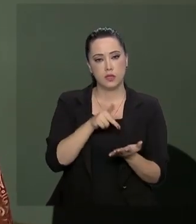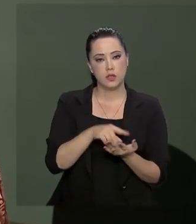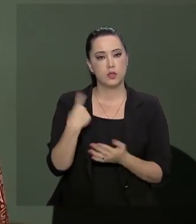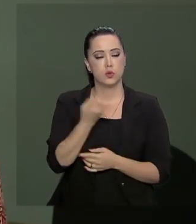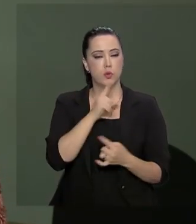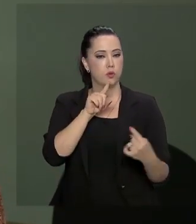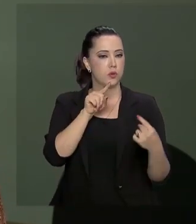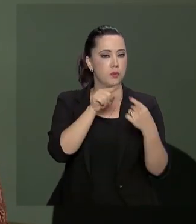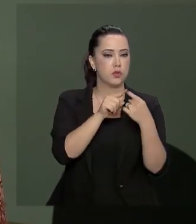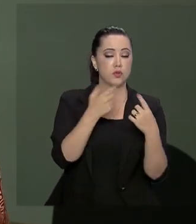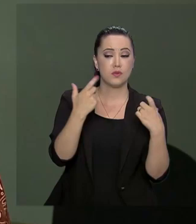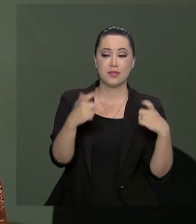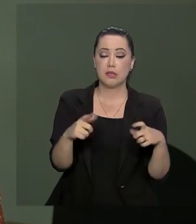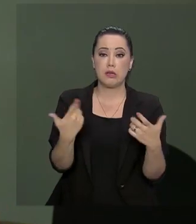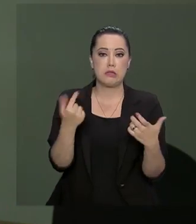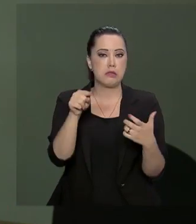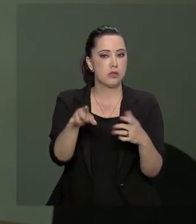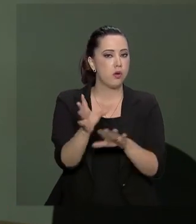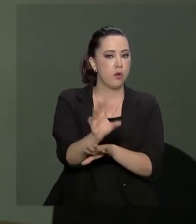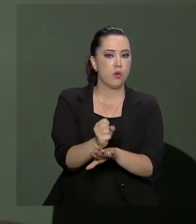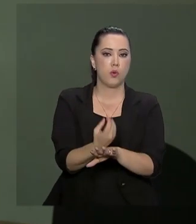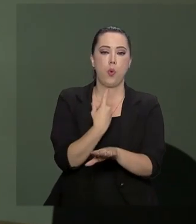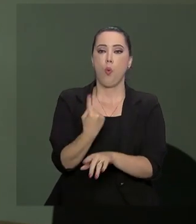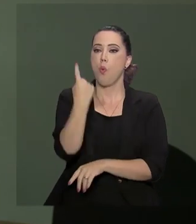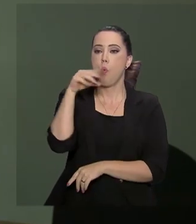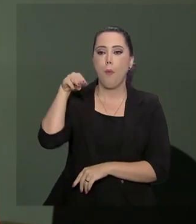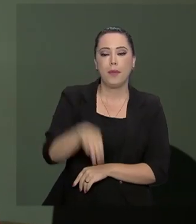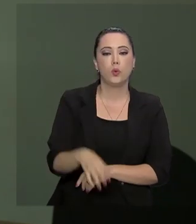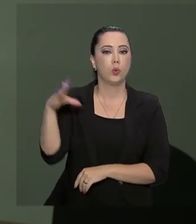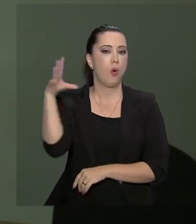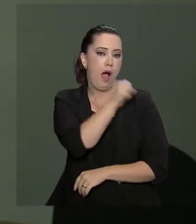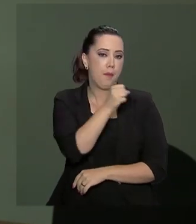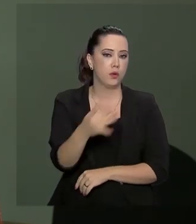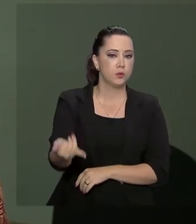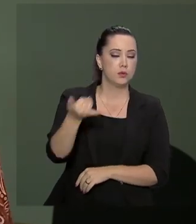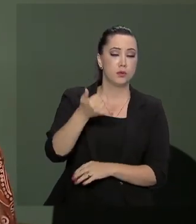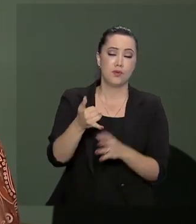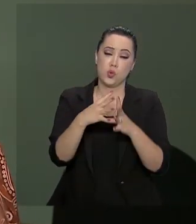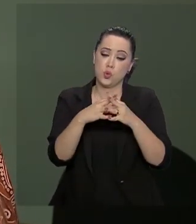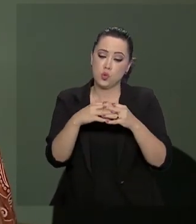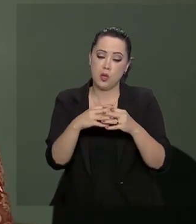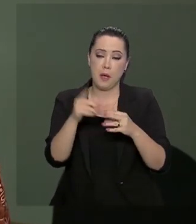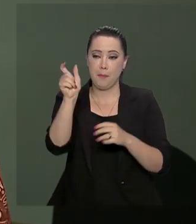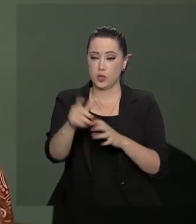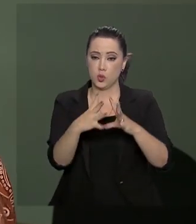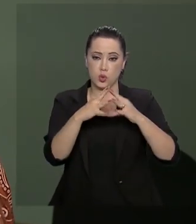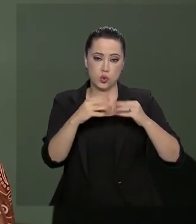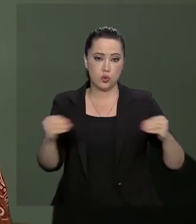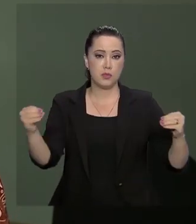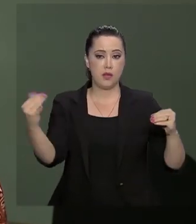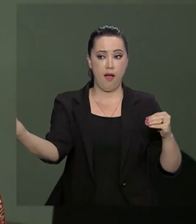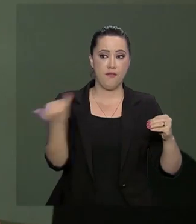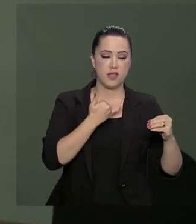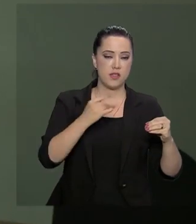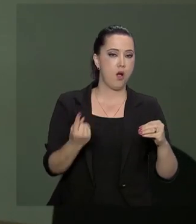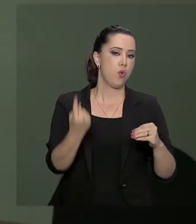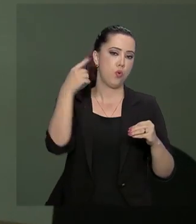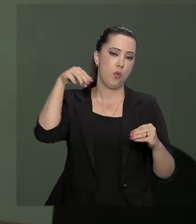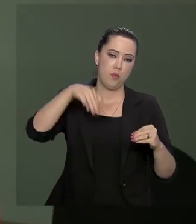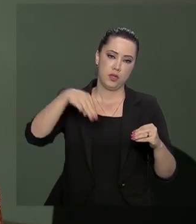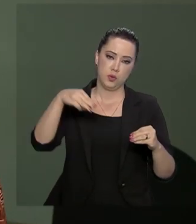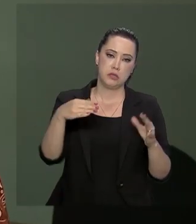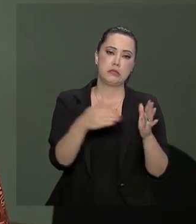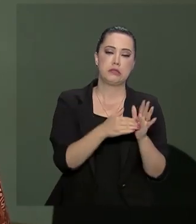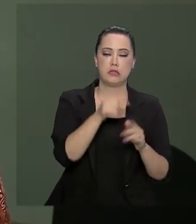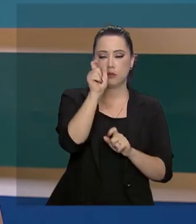nosso objetivo é que esses canais atendam em menos de um minuto, quando uma pessoa desaparecer, a denúncia já chegar em menos de um minuto até